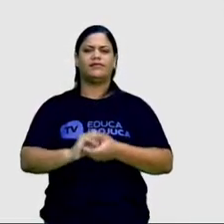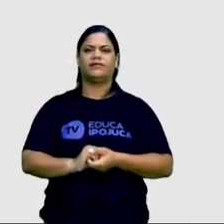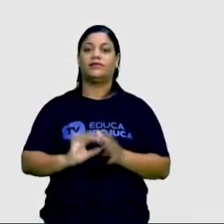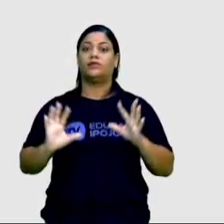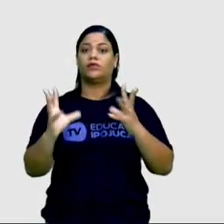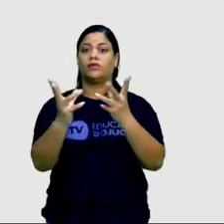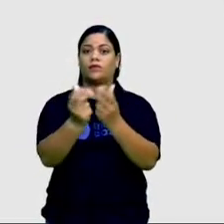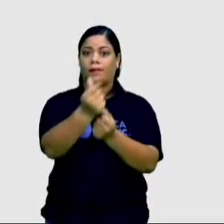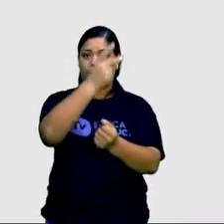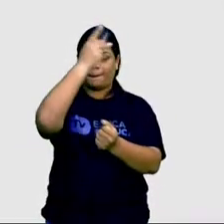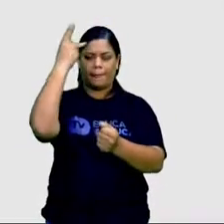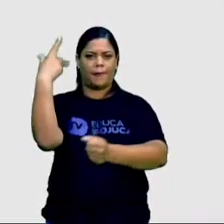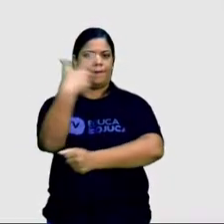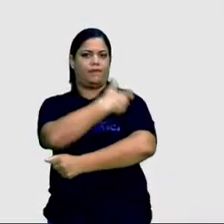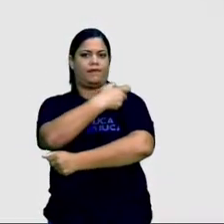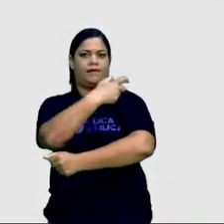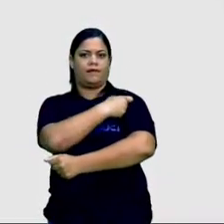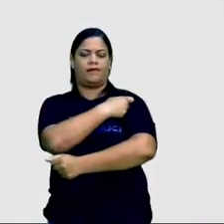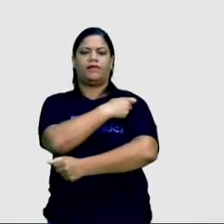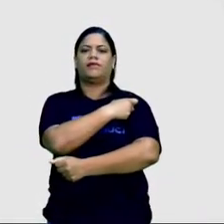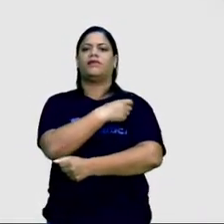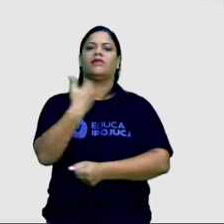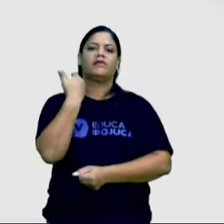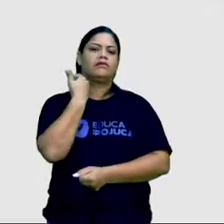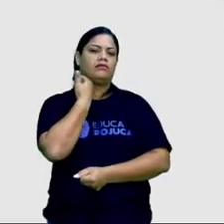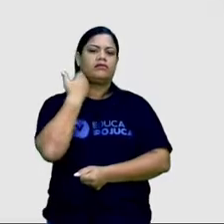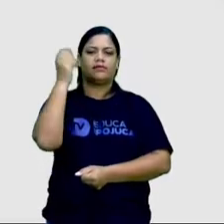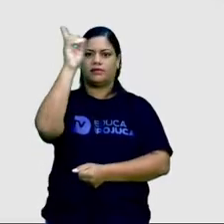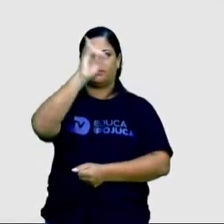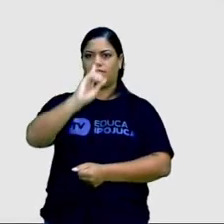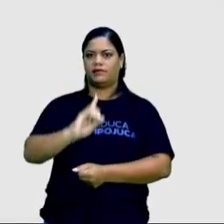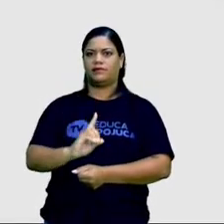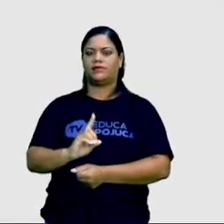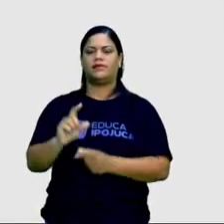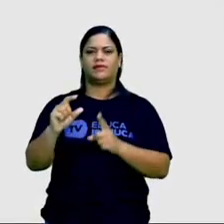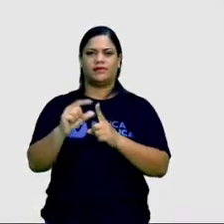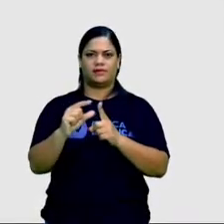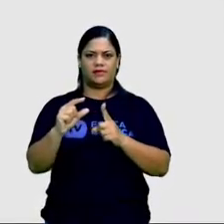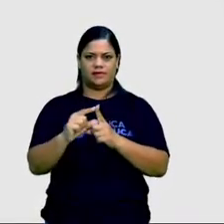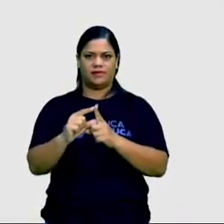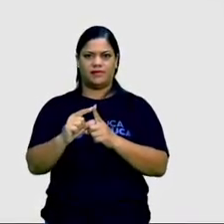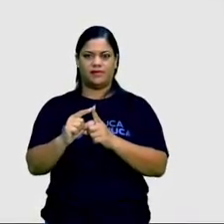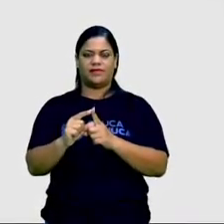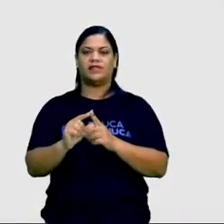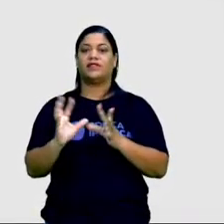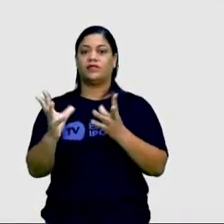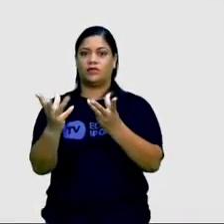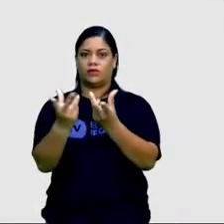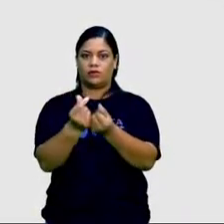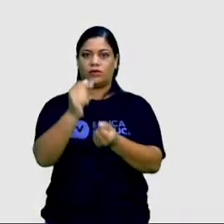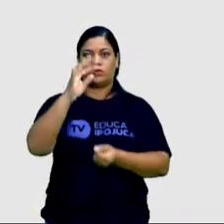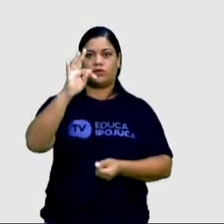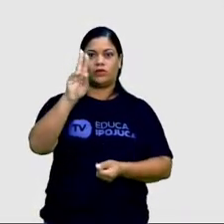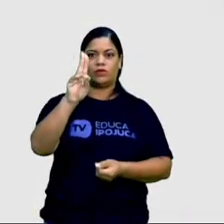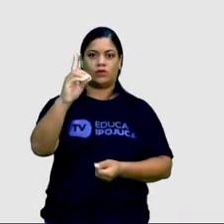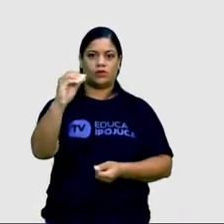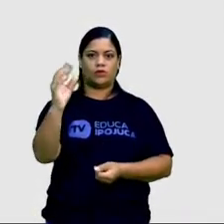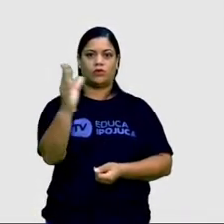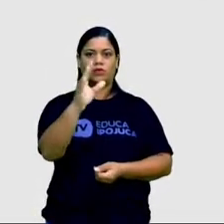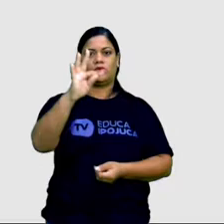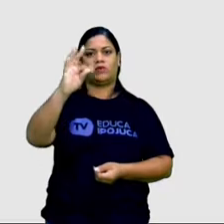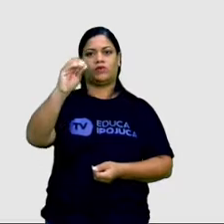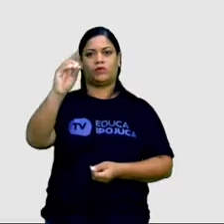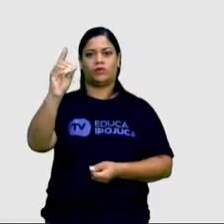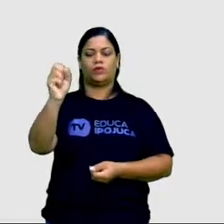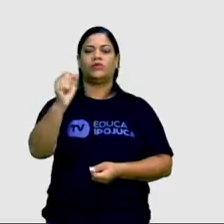pessoas devem ser vacinadas contra a febre amarela. Palavras que generalizam a informação como tudo, todos,